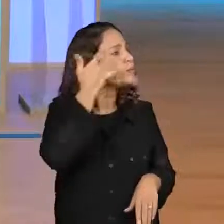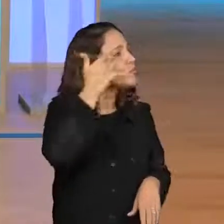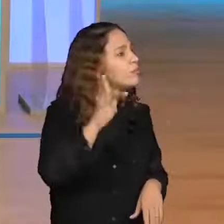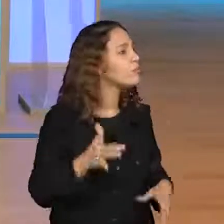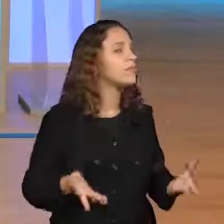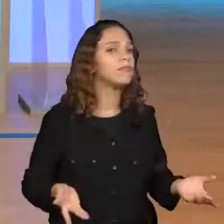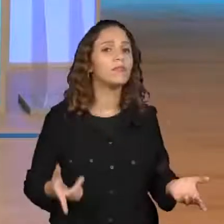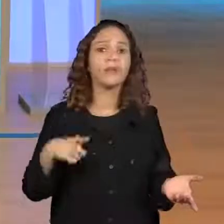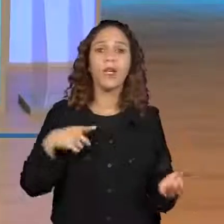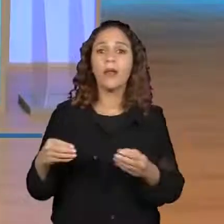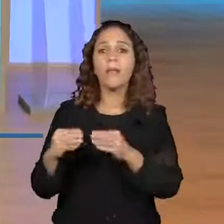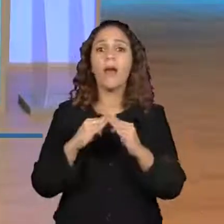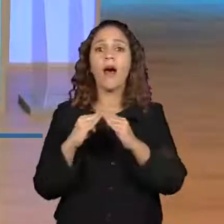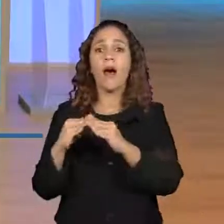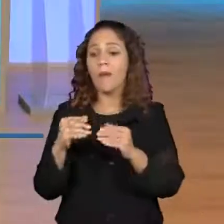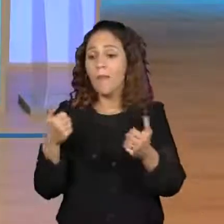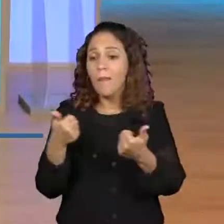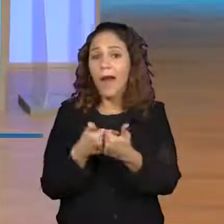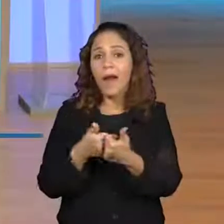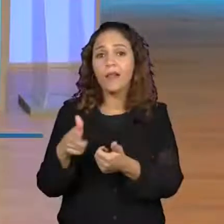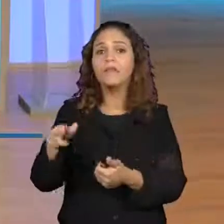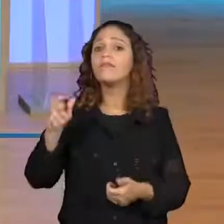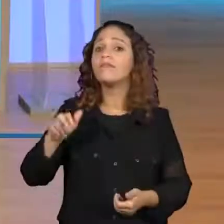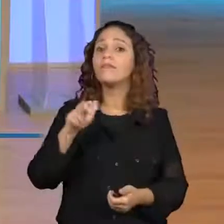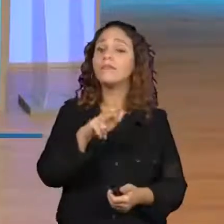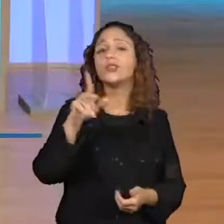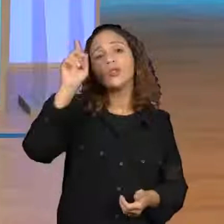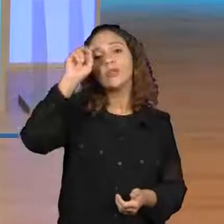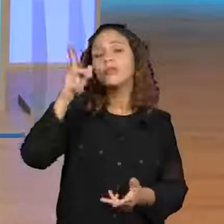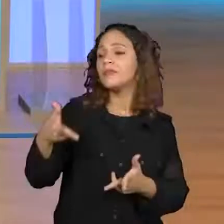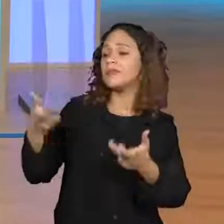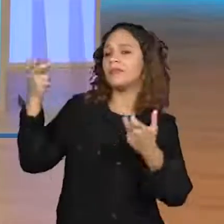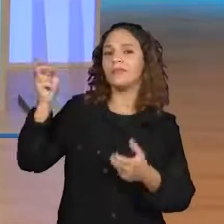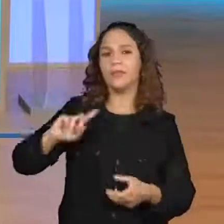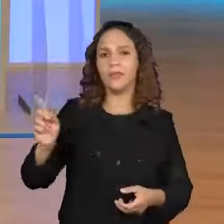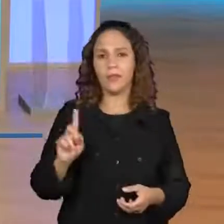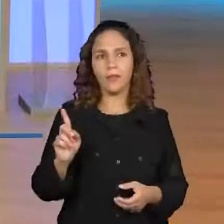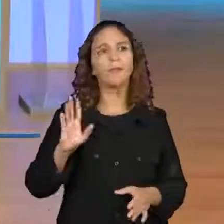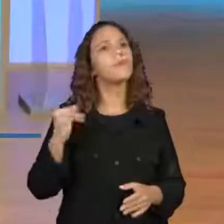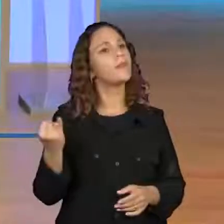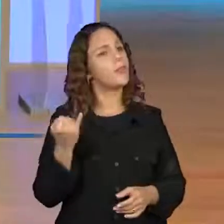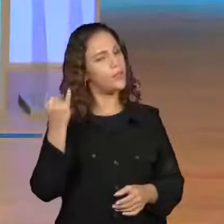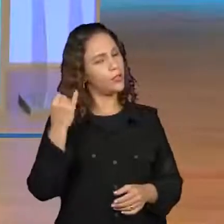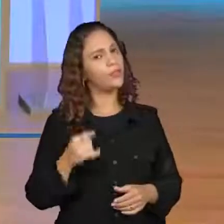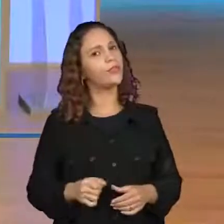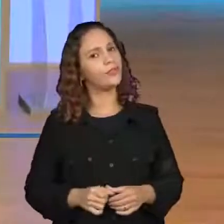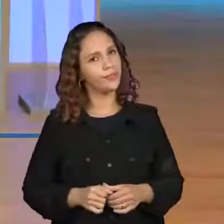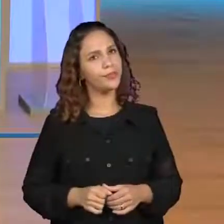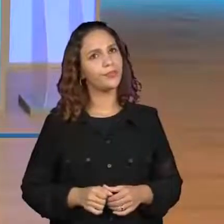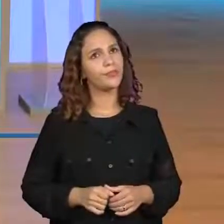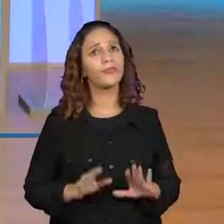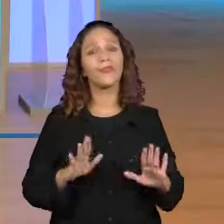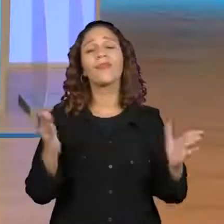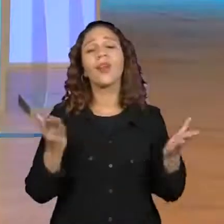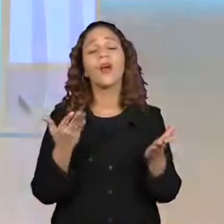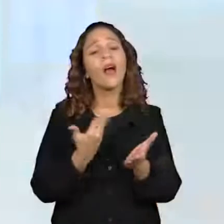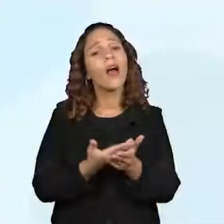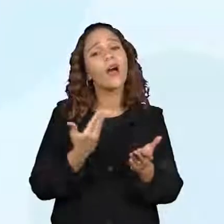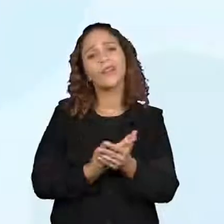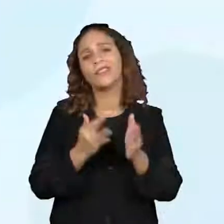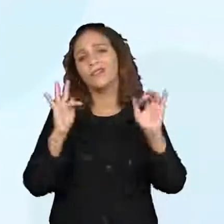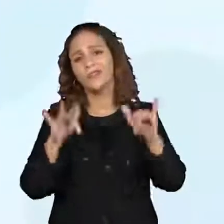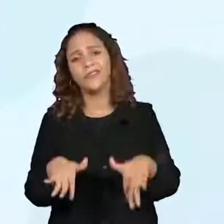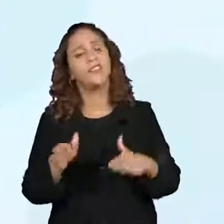E tem ali do ladinho, você sempre passa todos os dias e nunca observou. Então, é importante, não é? Mas, olha, a nossa aula já está